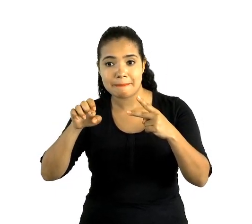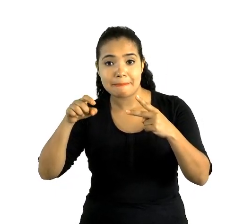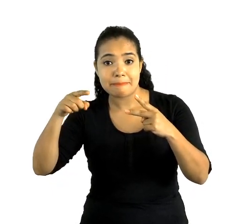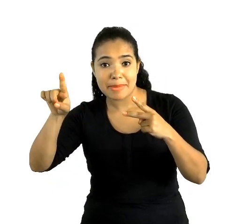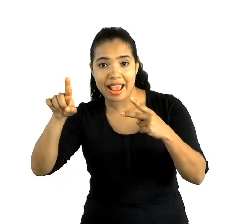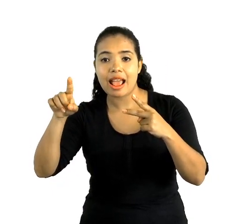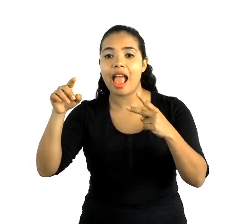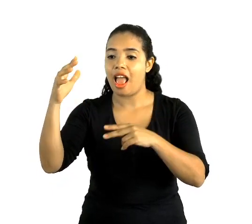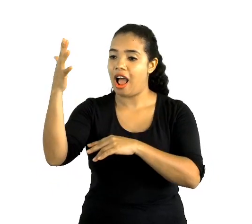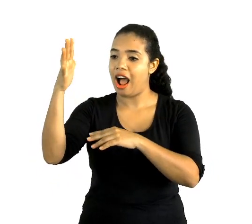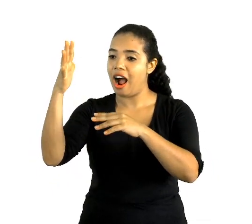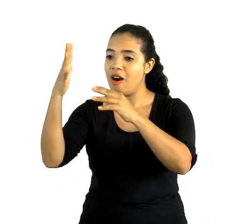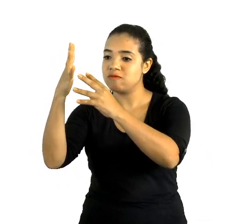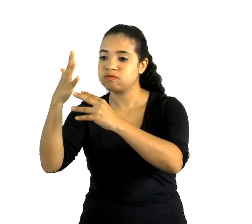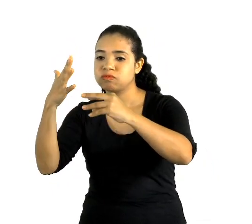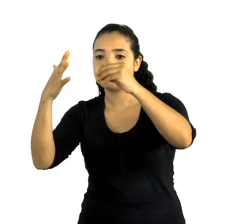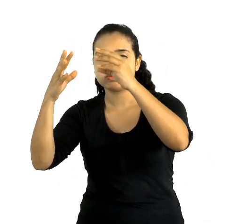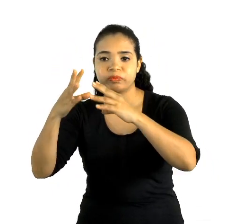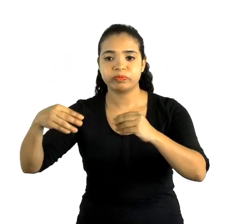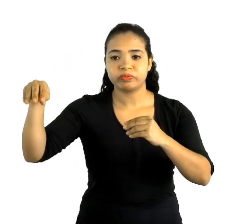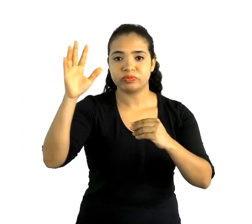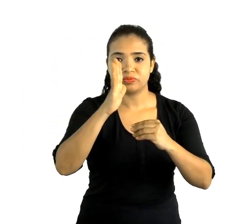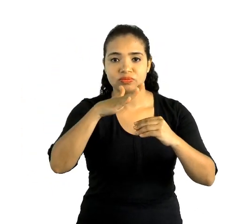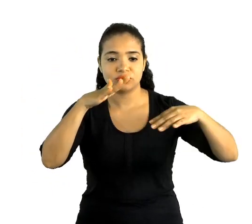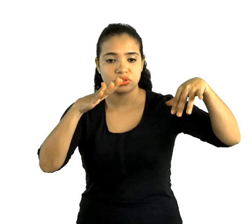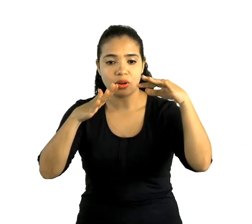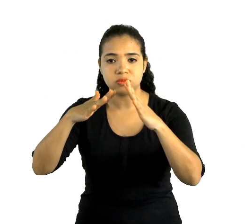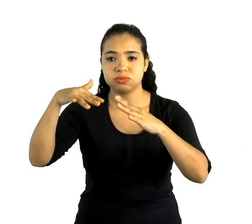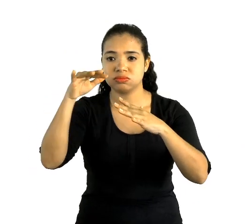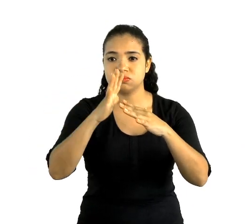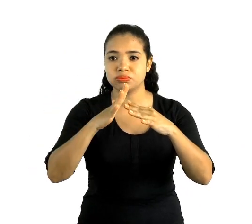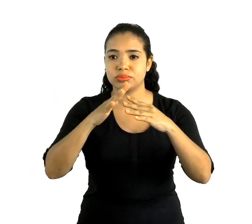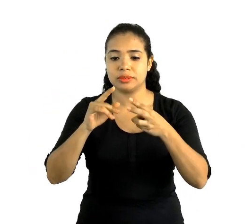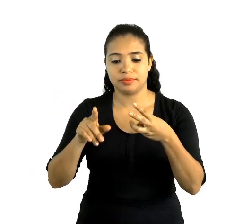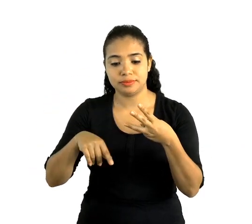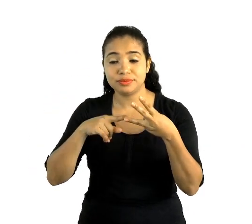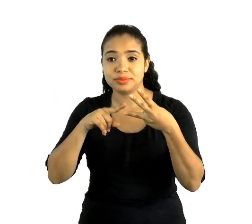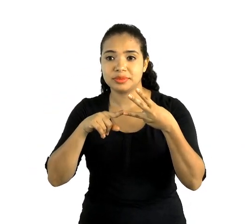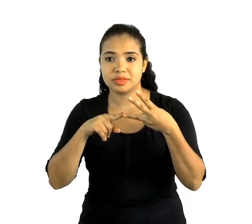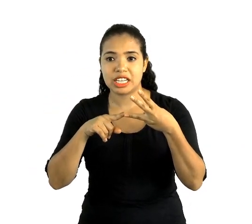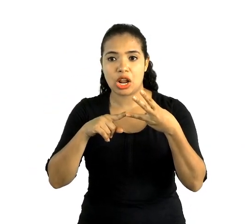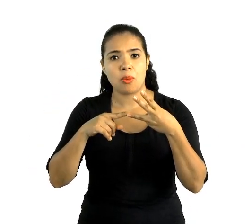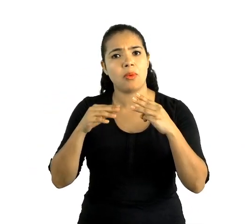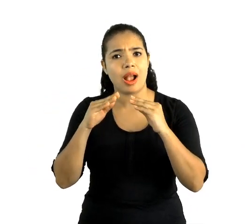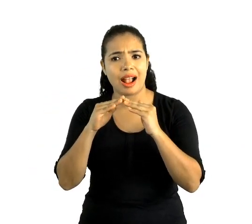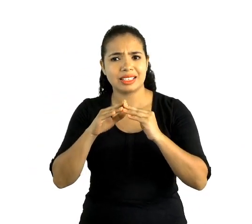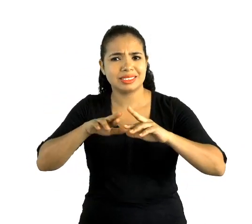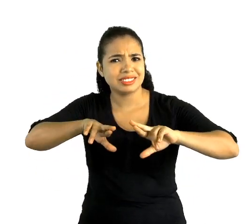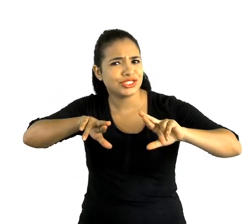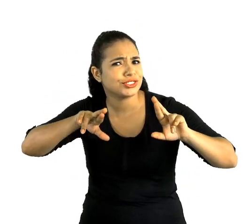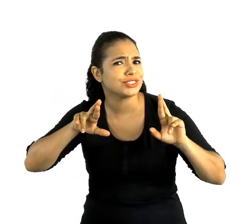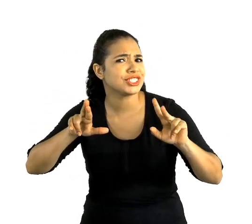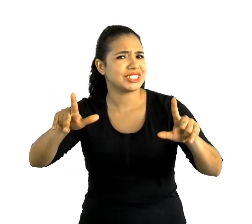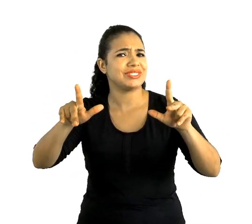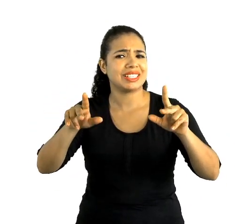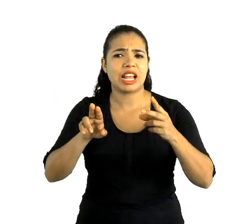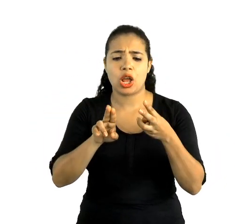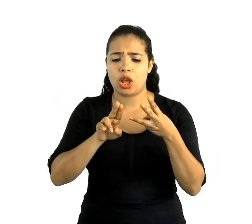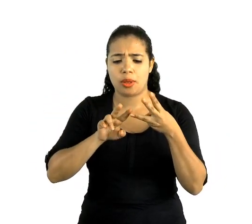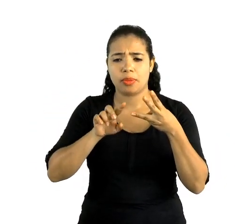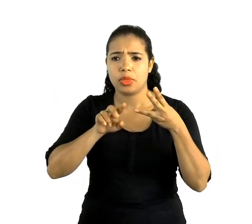palha. Na terceira foto, nós temos uma casa bem diferente. Ela é chamada de